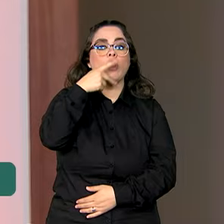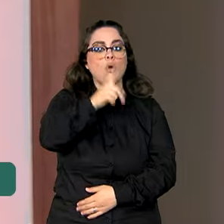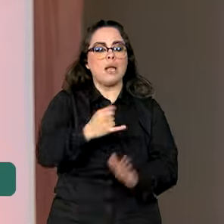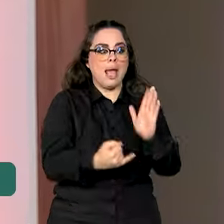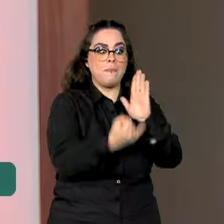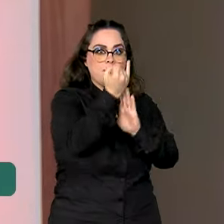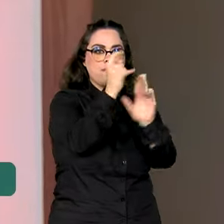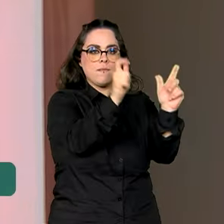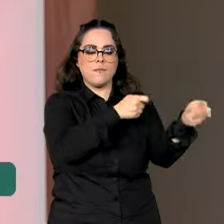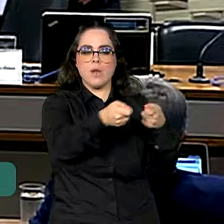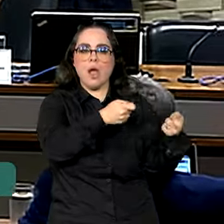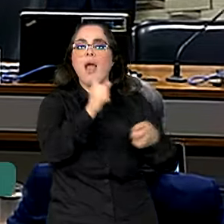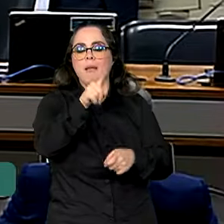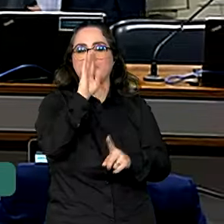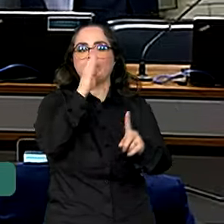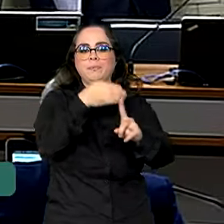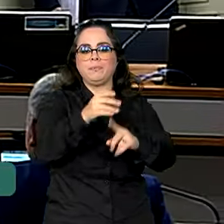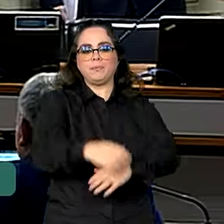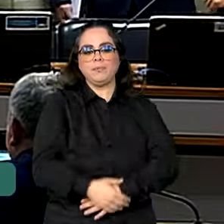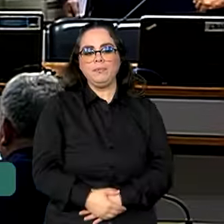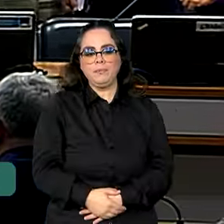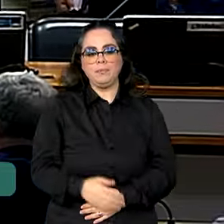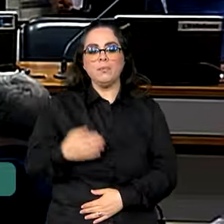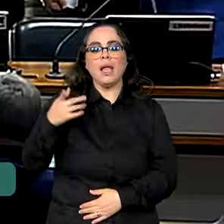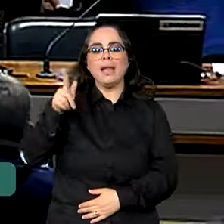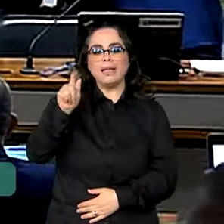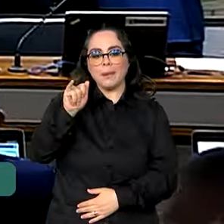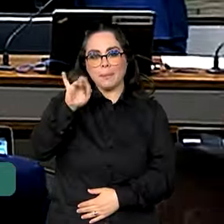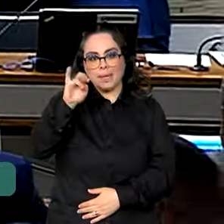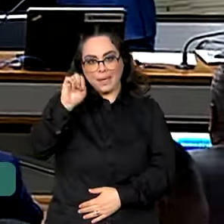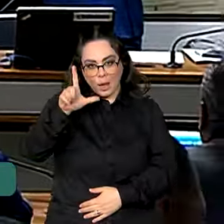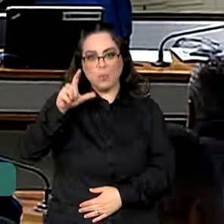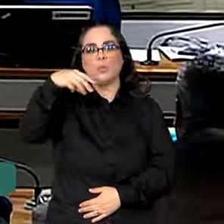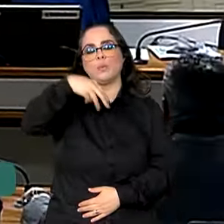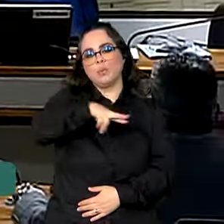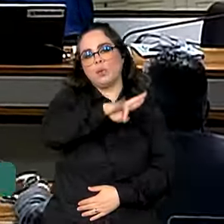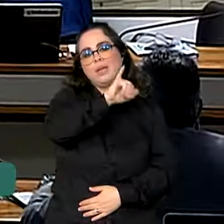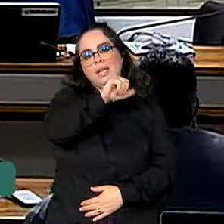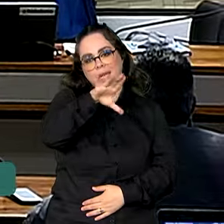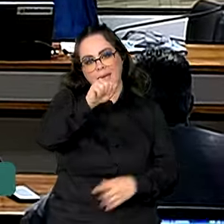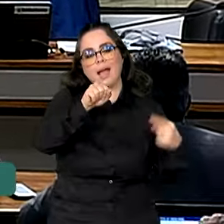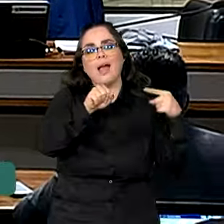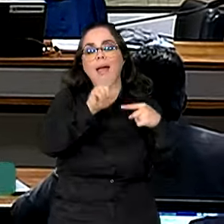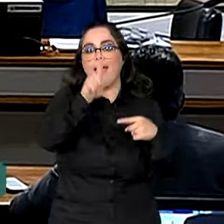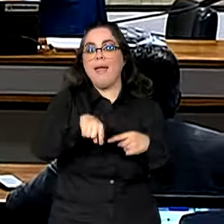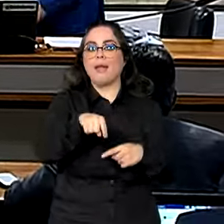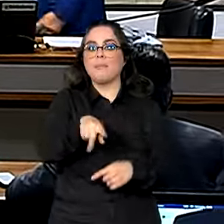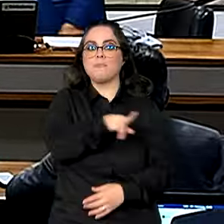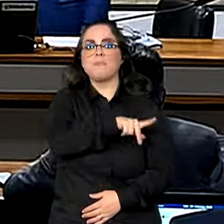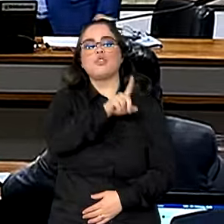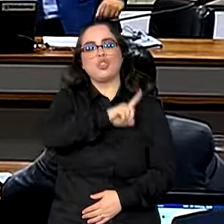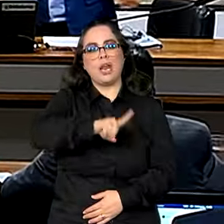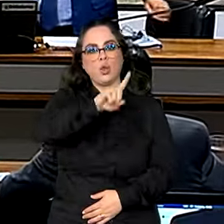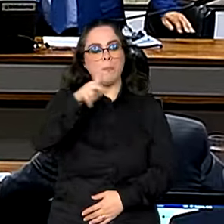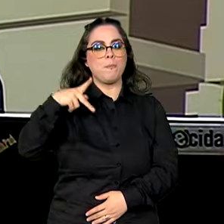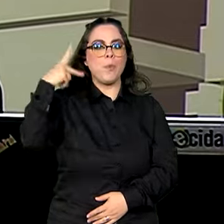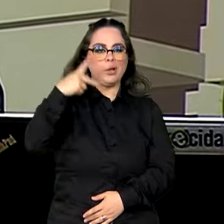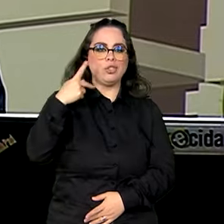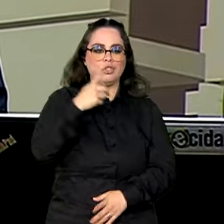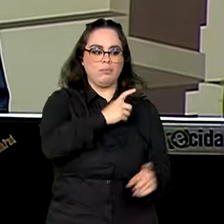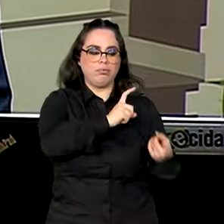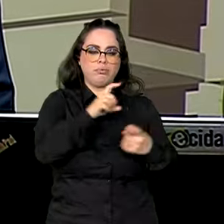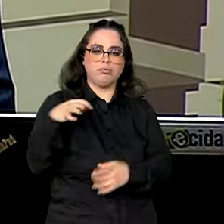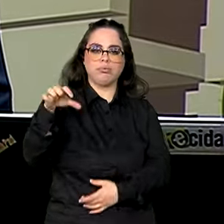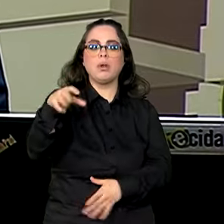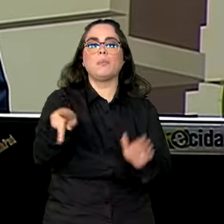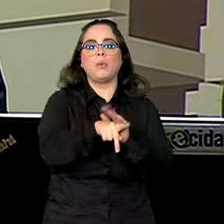das prioridades. Gabriel Murica Galípolo é o atual diretor de política monetária do Banco Central. Natural de São Paulo,